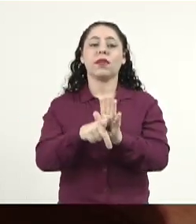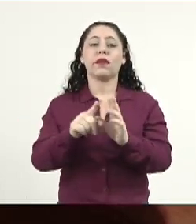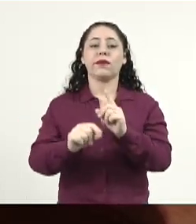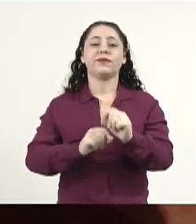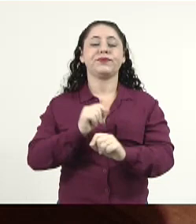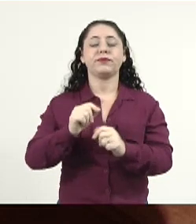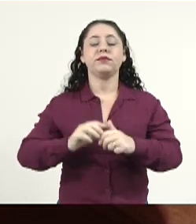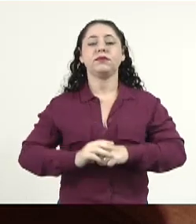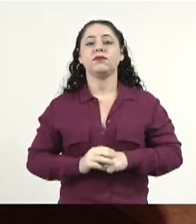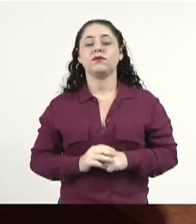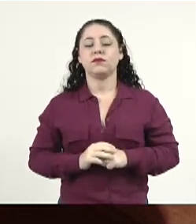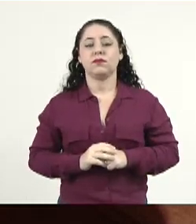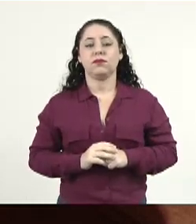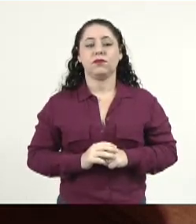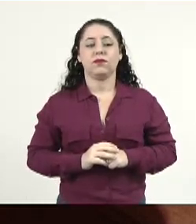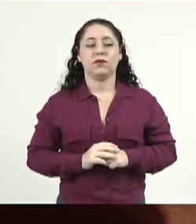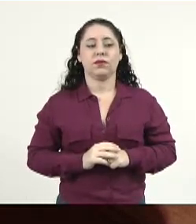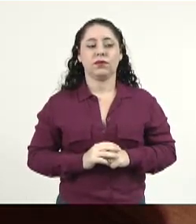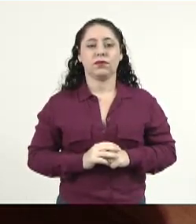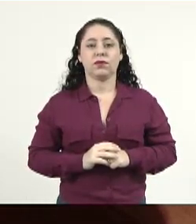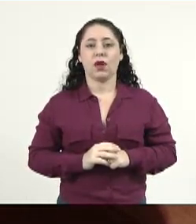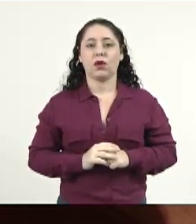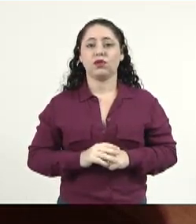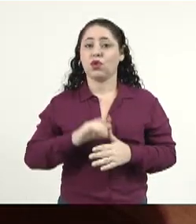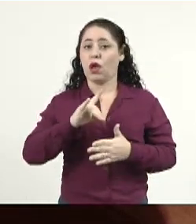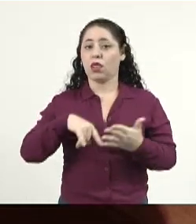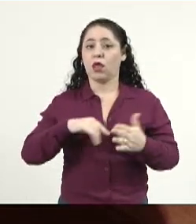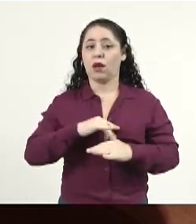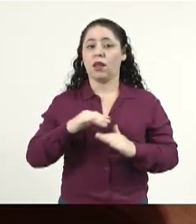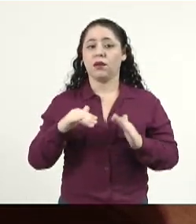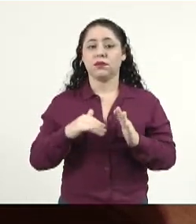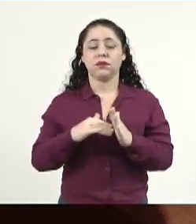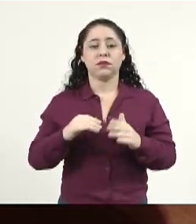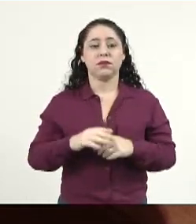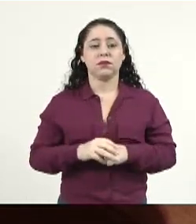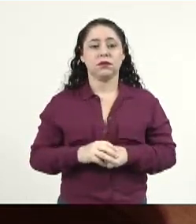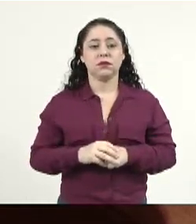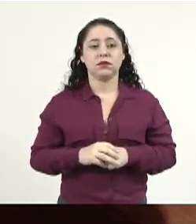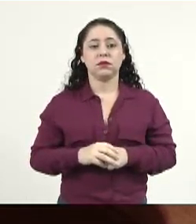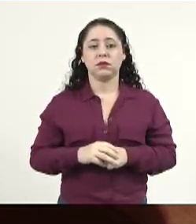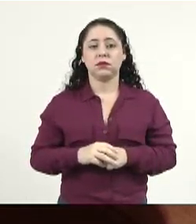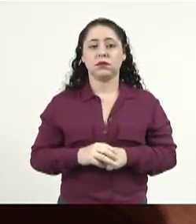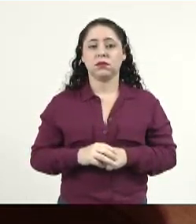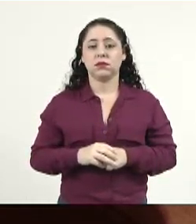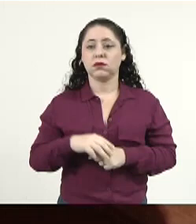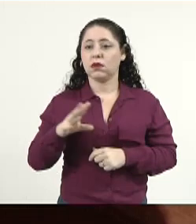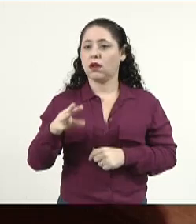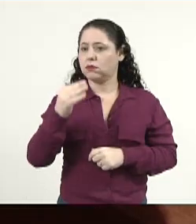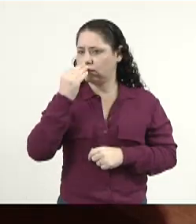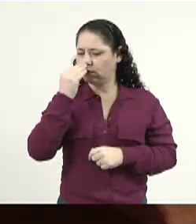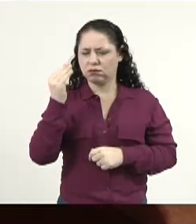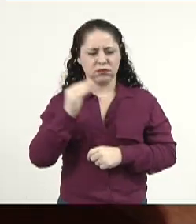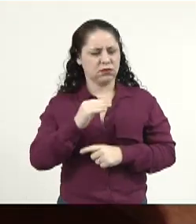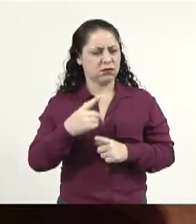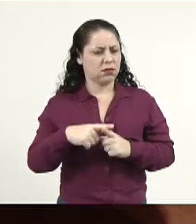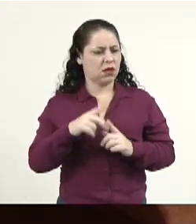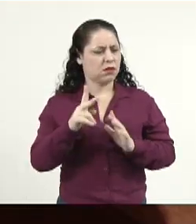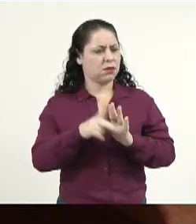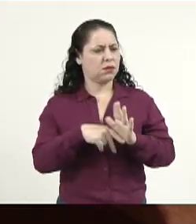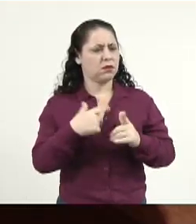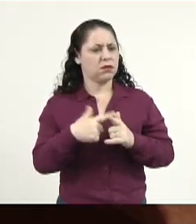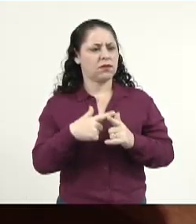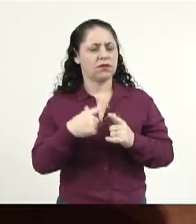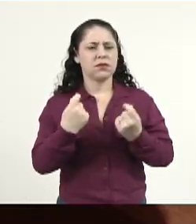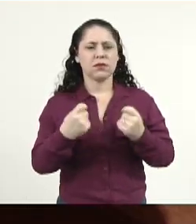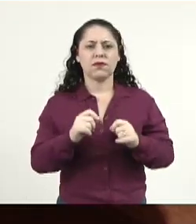manda os documentos, ela foi rejeitada pelo plano porque